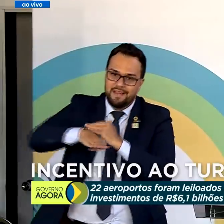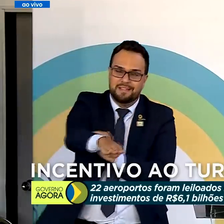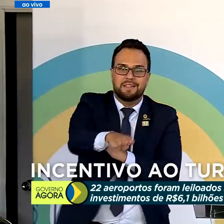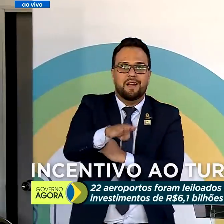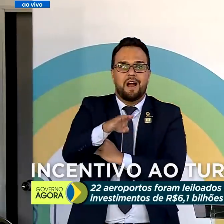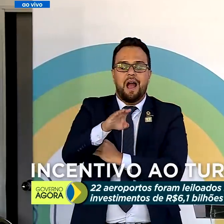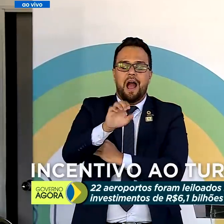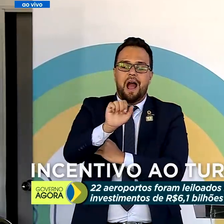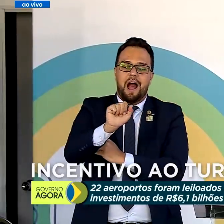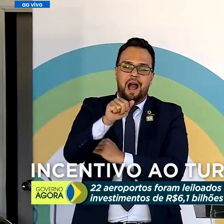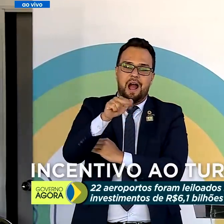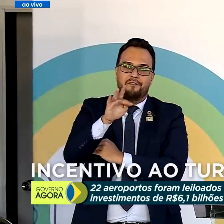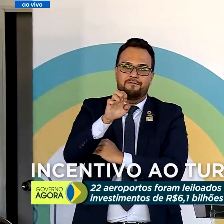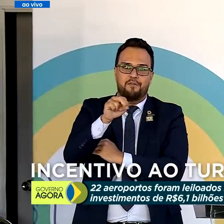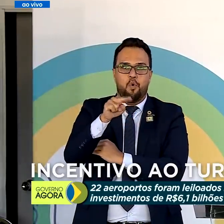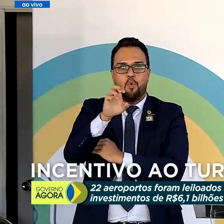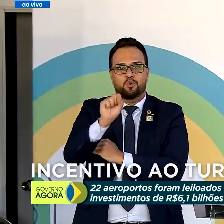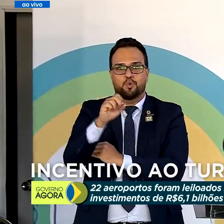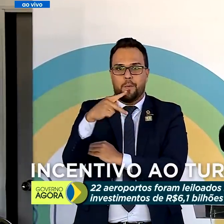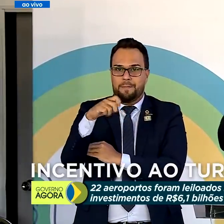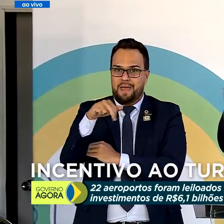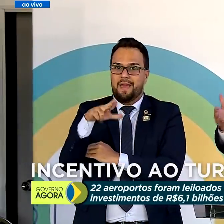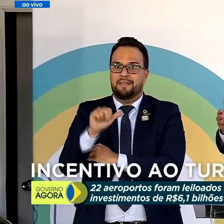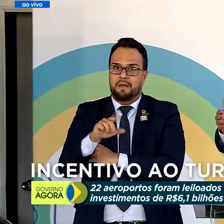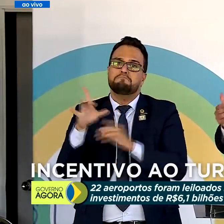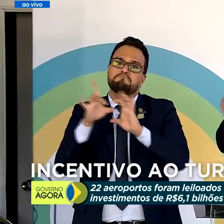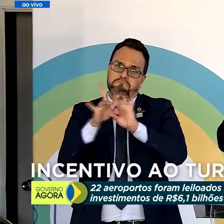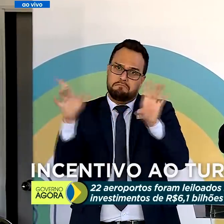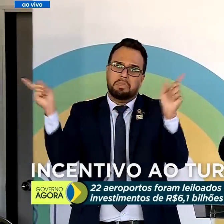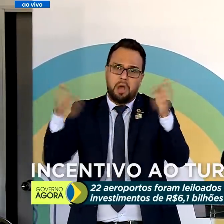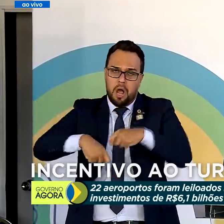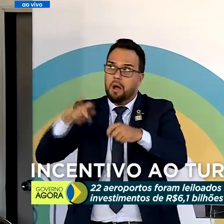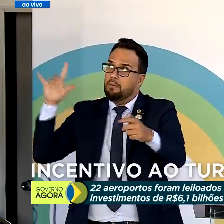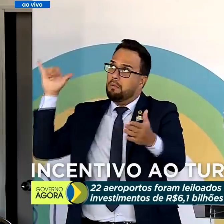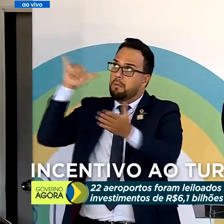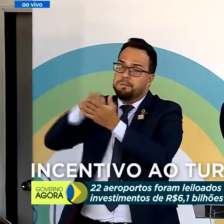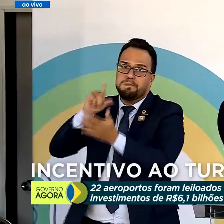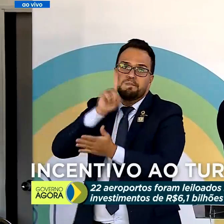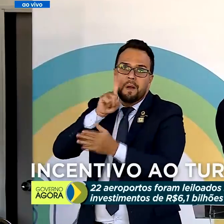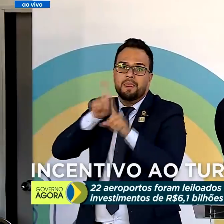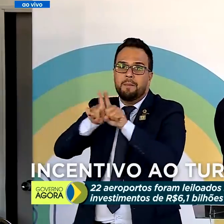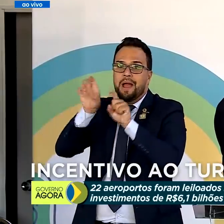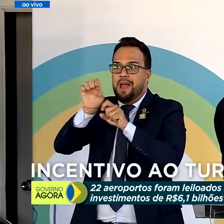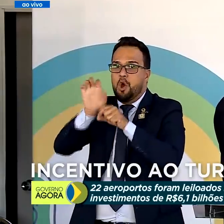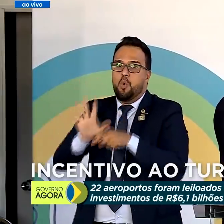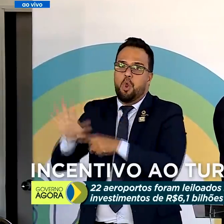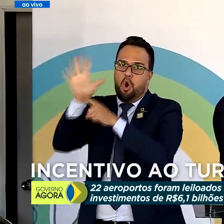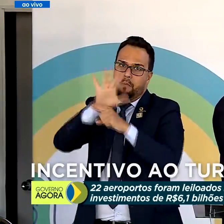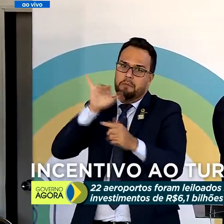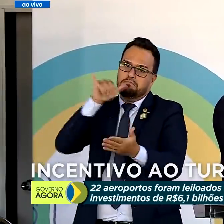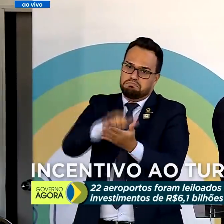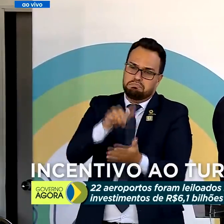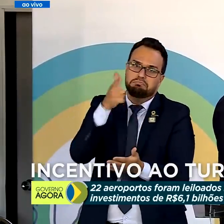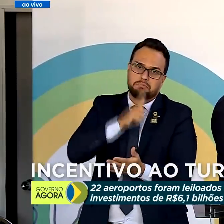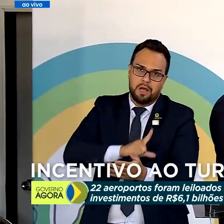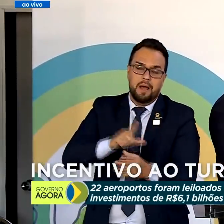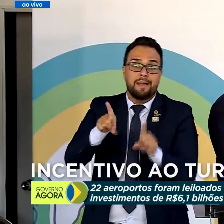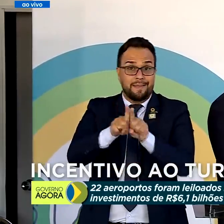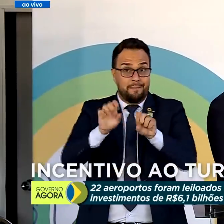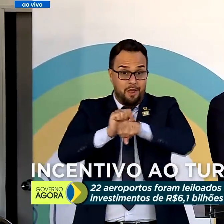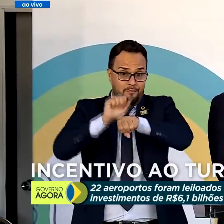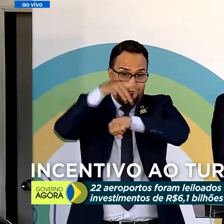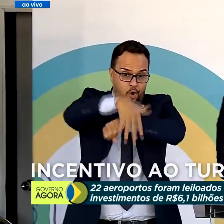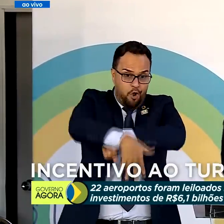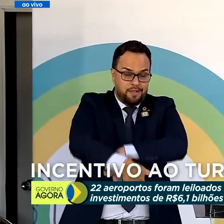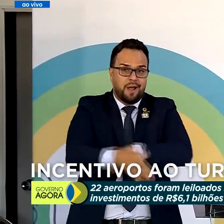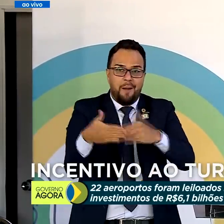que também vai dar oportunidade para descer voos dos Estados Unidos e da Europa, como aqui em Foz do Iguaçu passa a acontecer